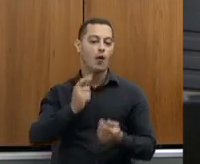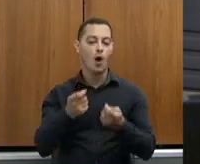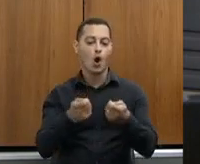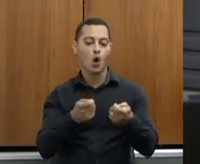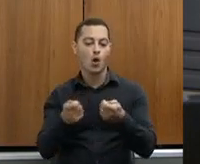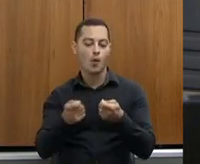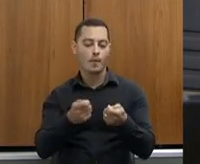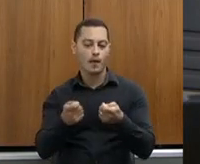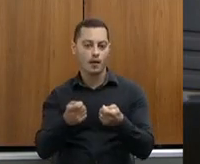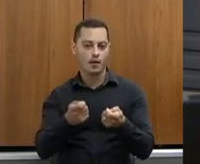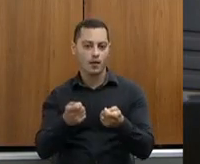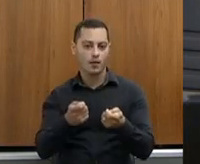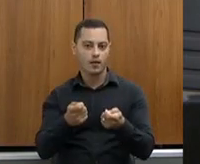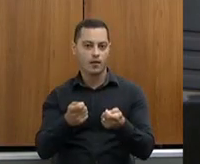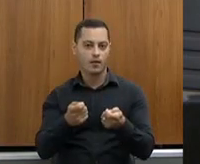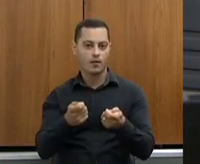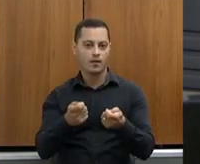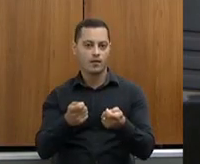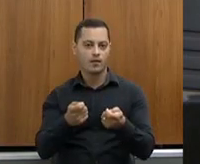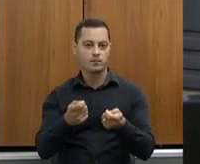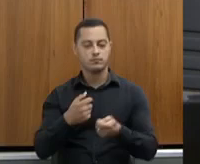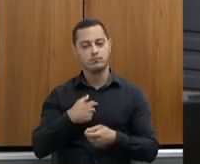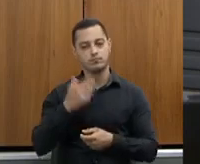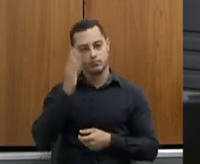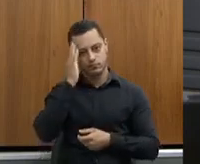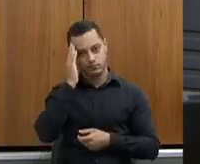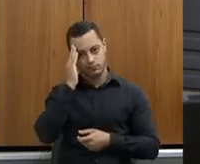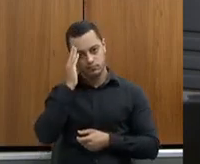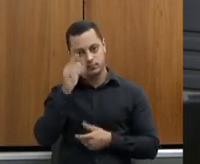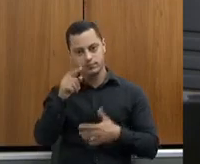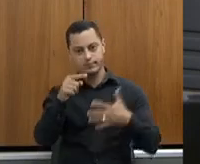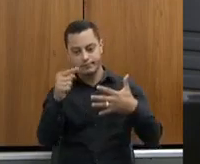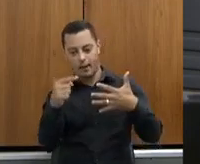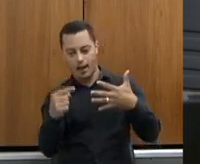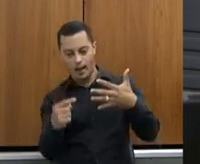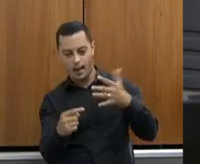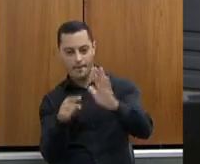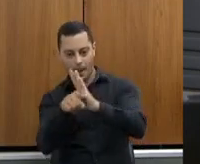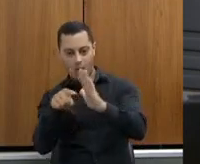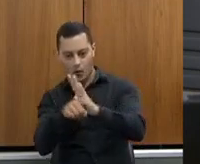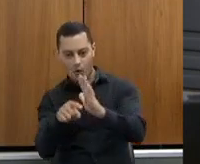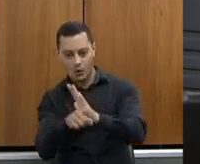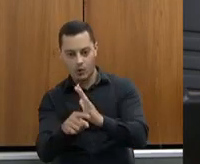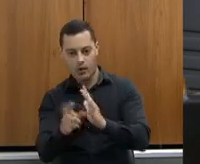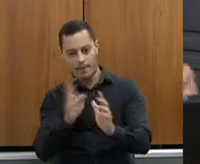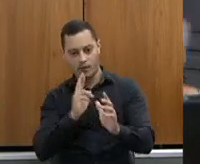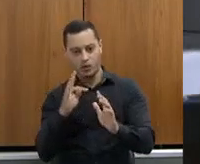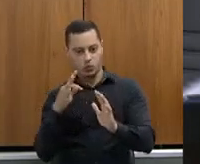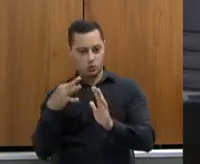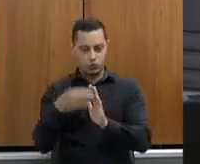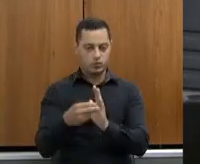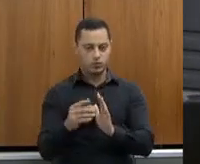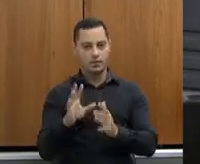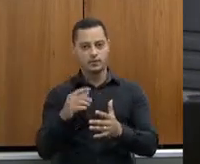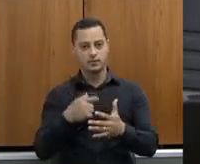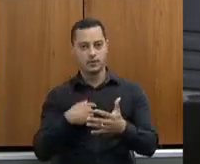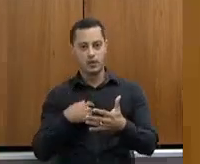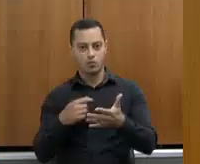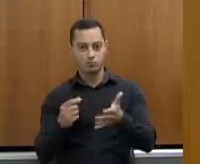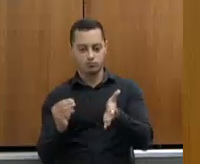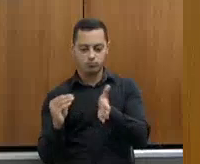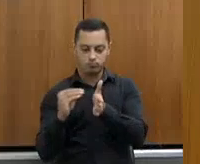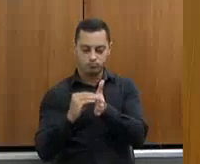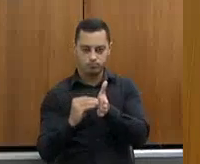e eu sei que não é o objetivo você responder todas essas perguntas, mas eu pontuei algumas coisas. Viu, deputada Beatriz?